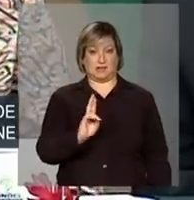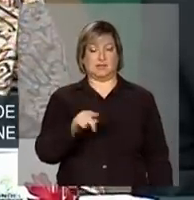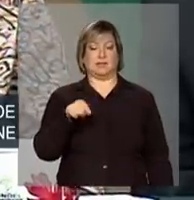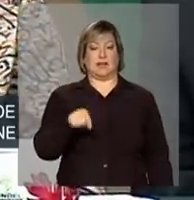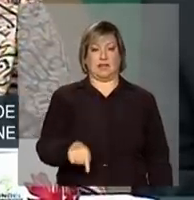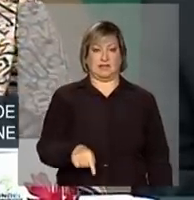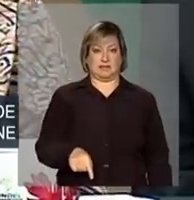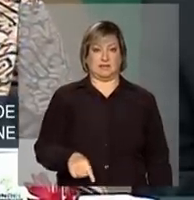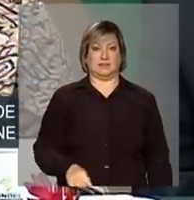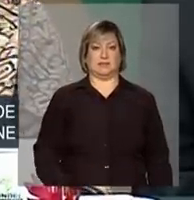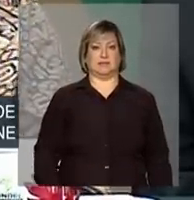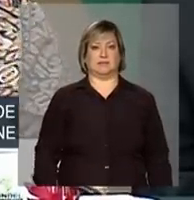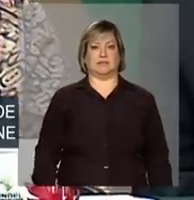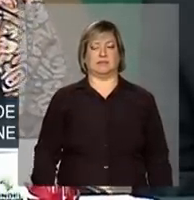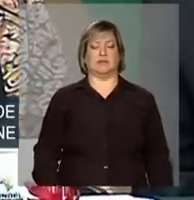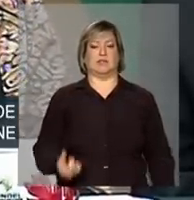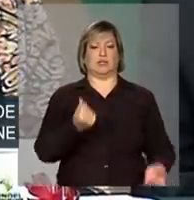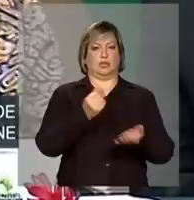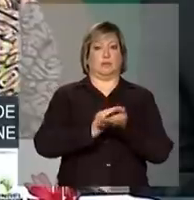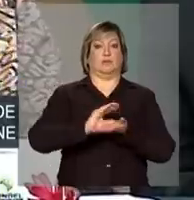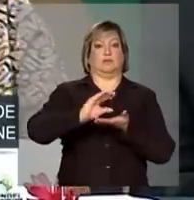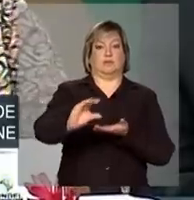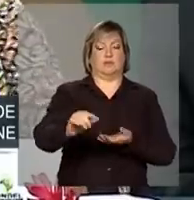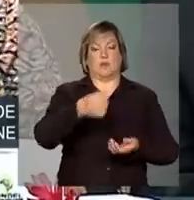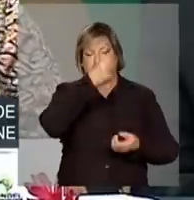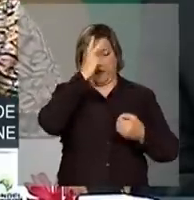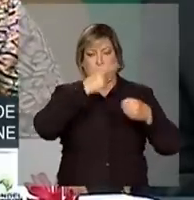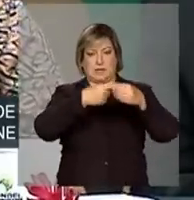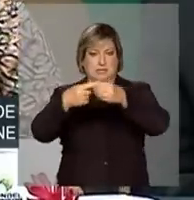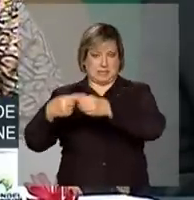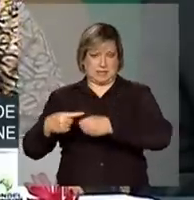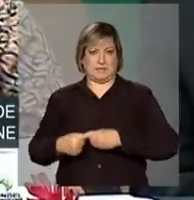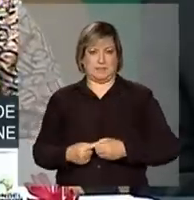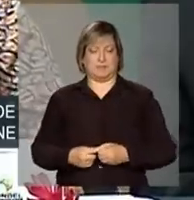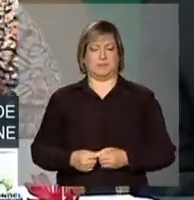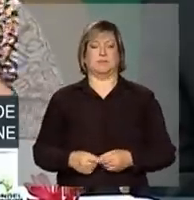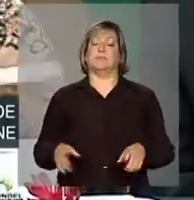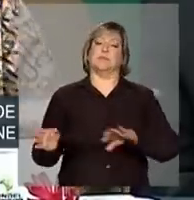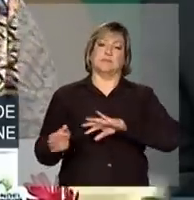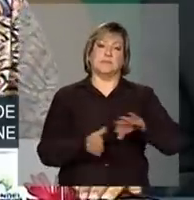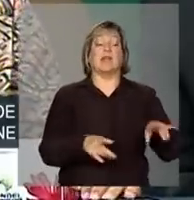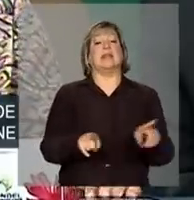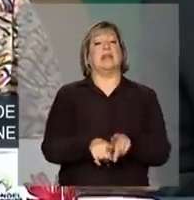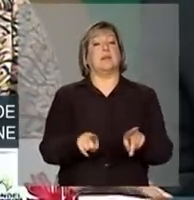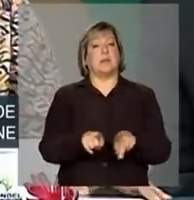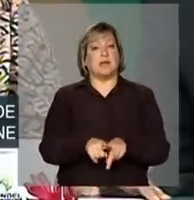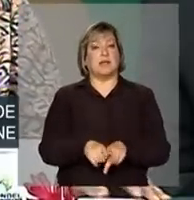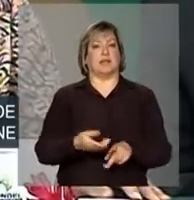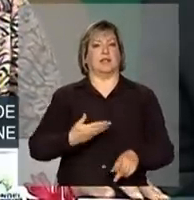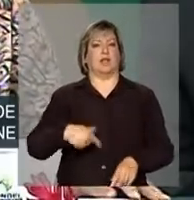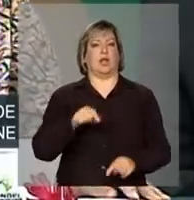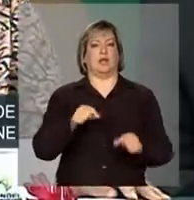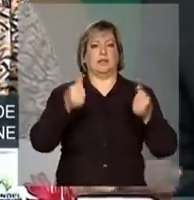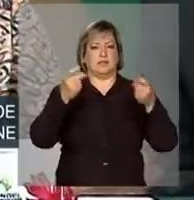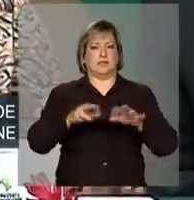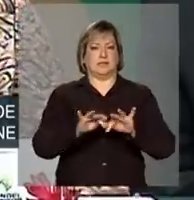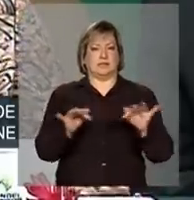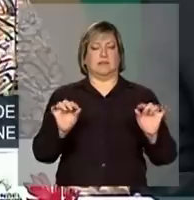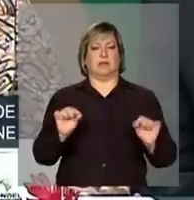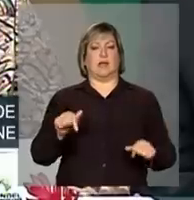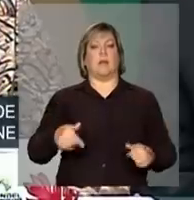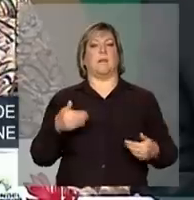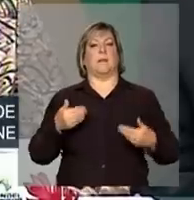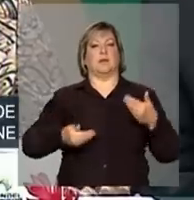investimento nos municípios. Além disso, nós simplificamos, como eu disse, o